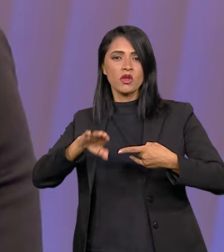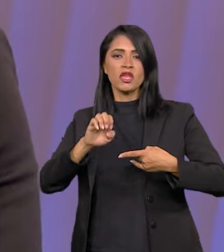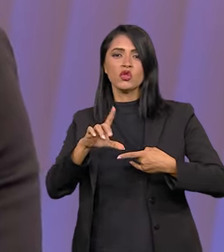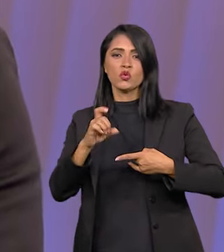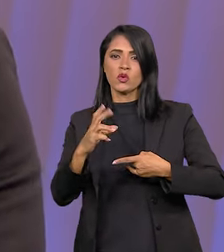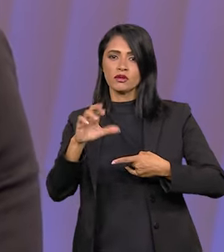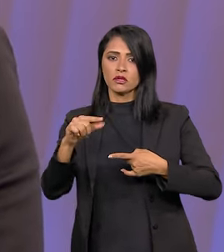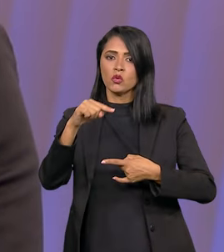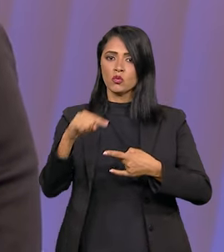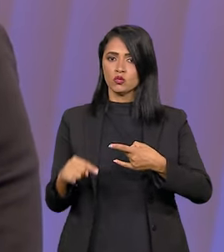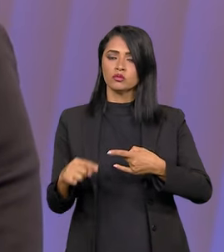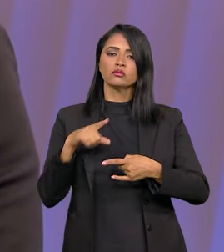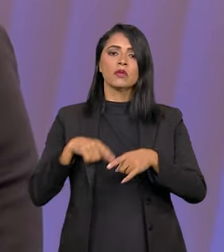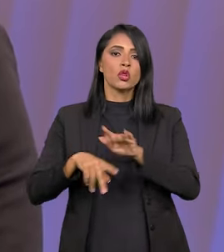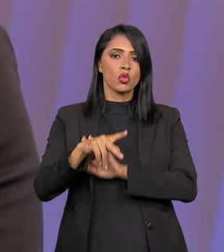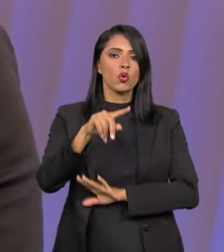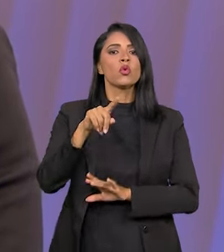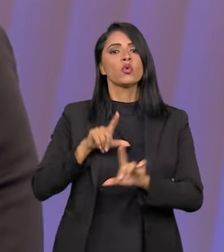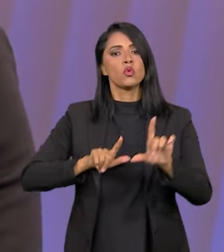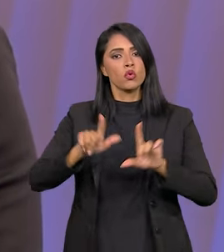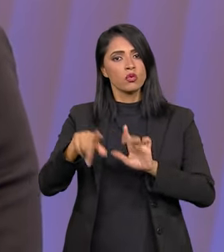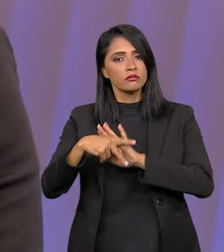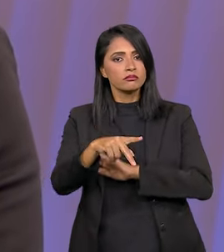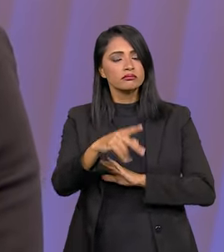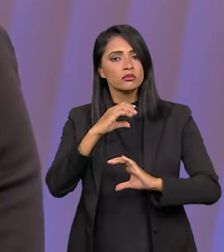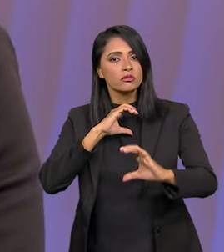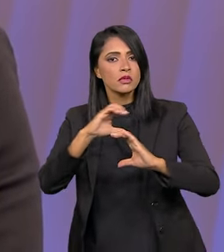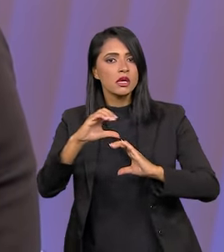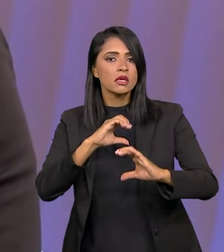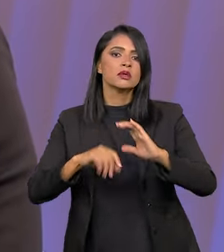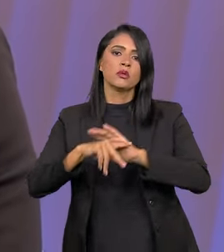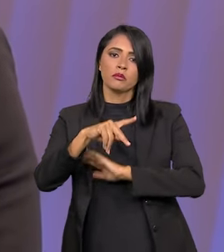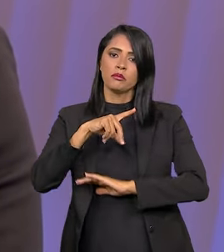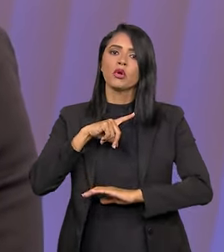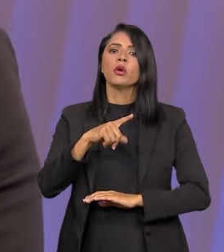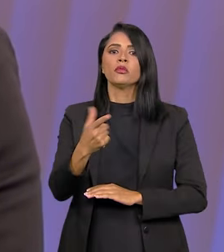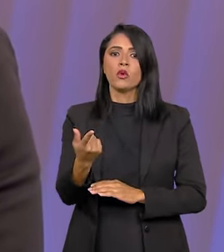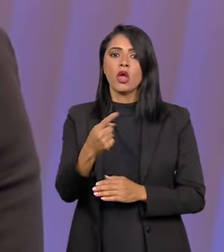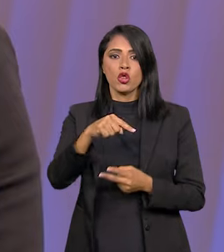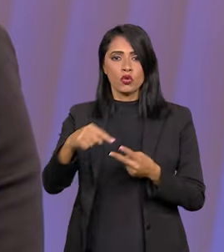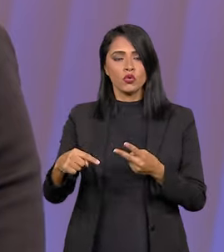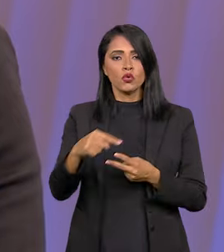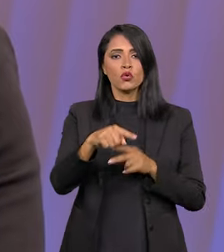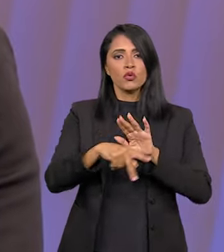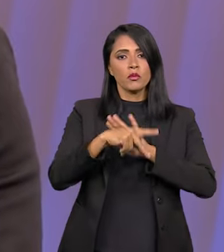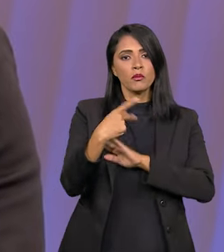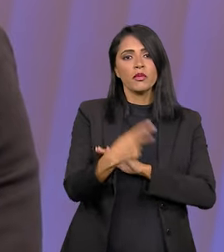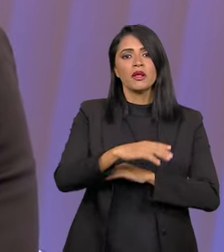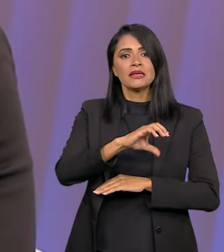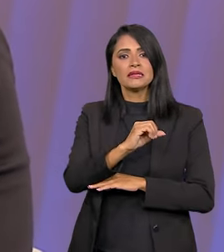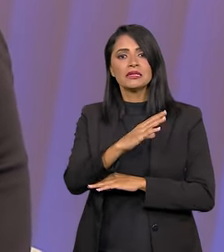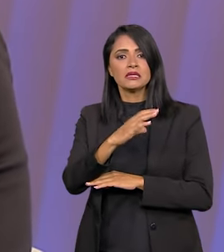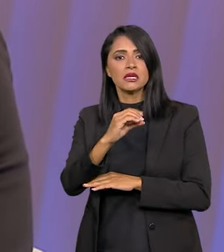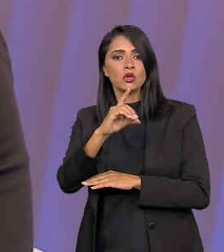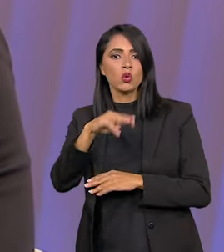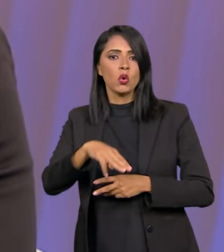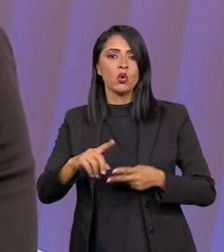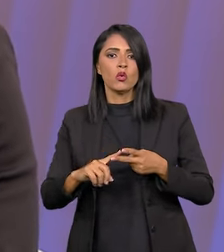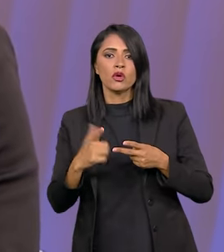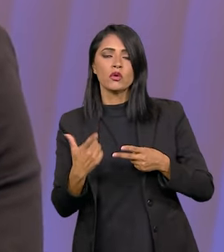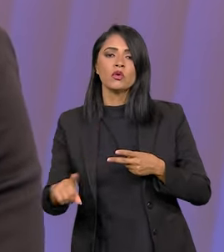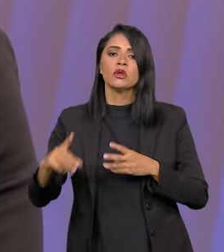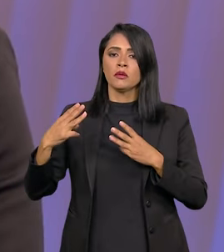que são dois canais que prestam serviços da comunicação estatal. São dois contratos, um gerido pela